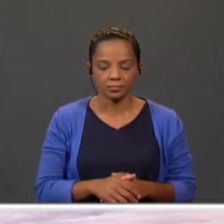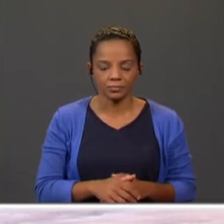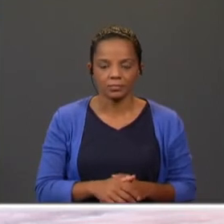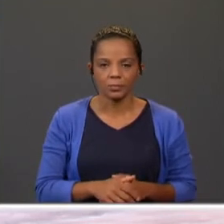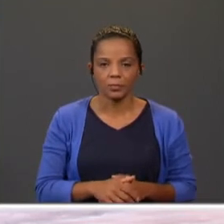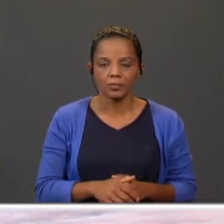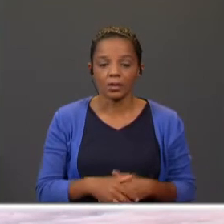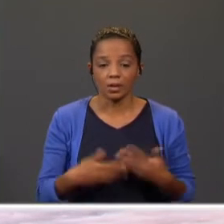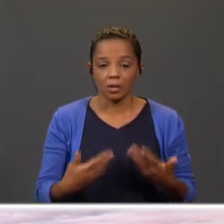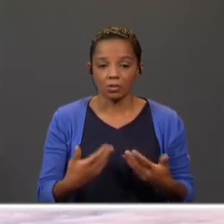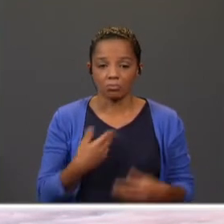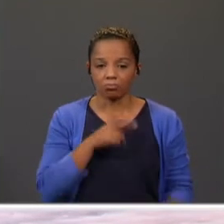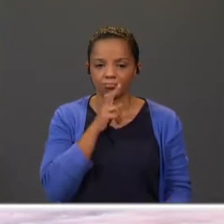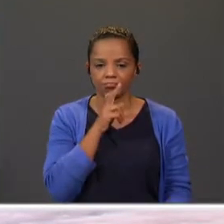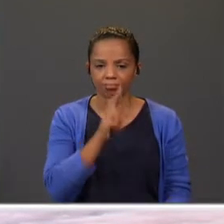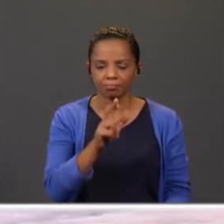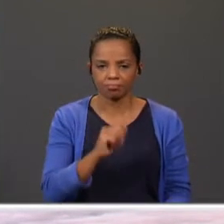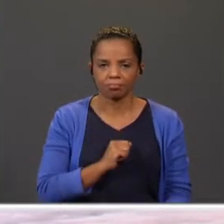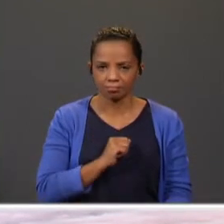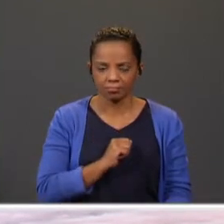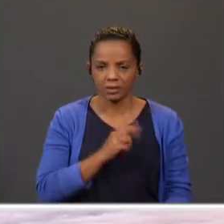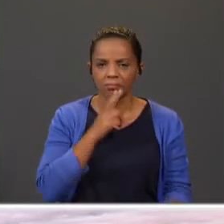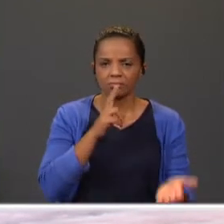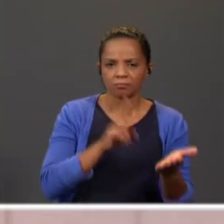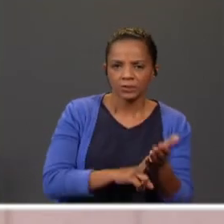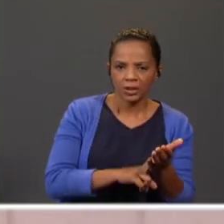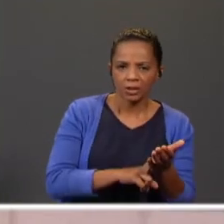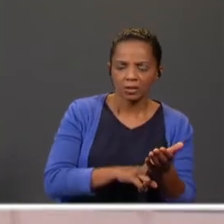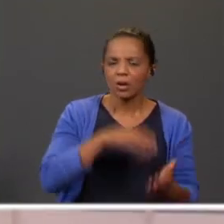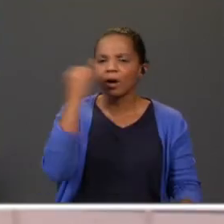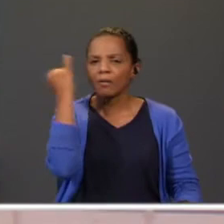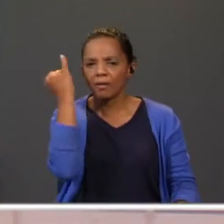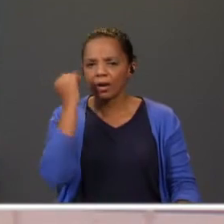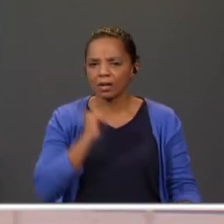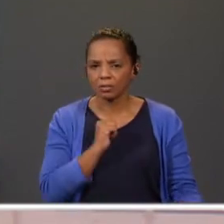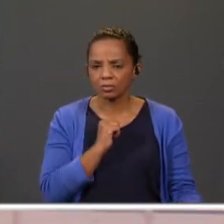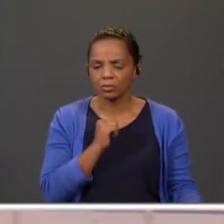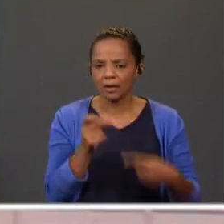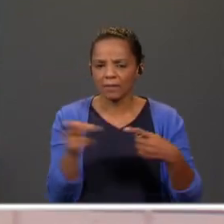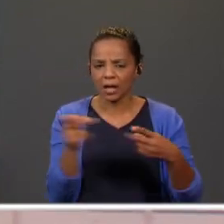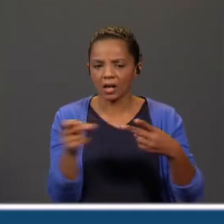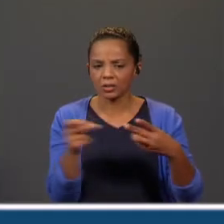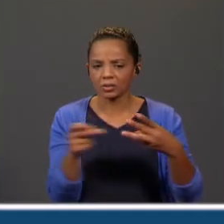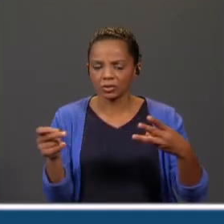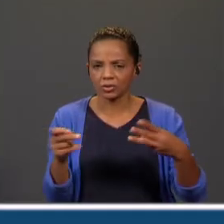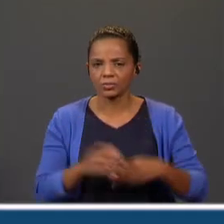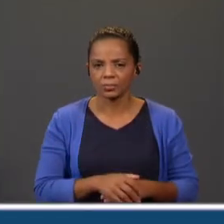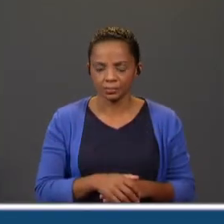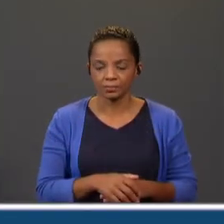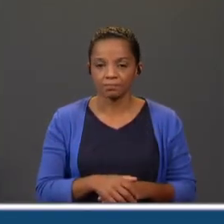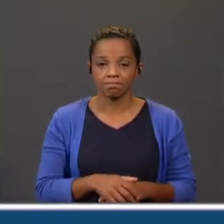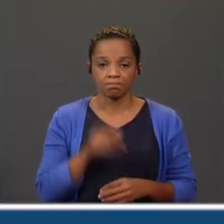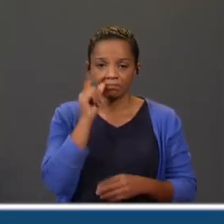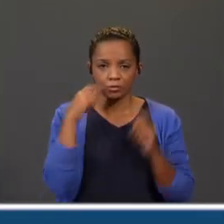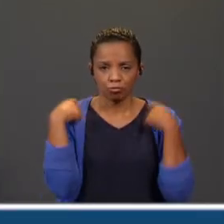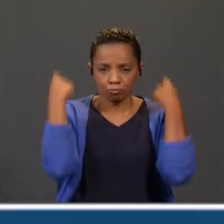Vamos agora responder se são verdadeiras ou falsas as nossas afirmações. Um